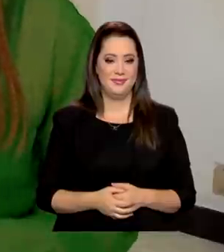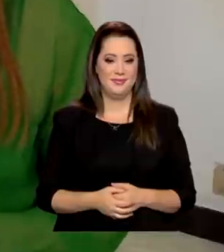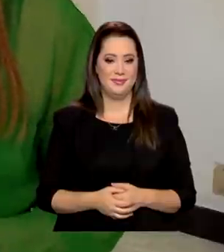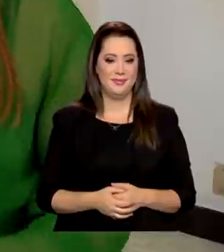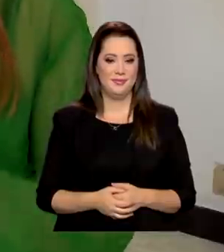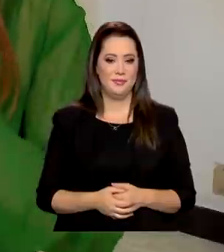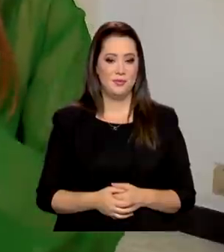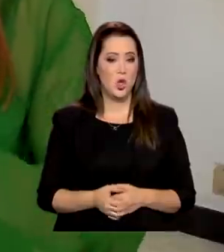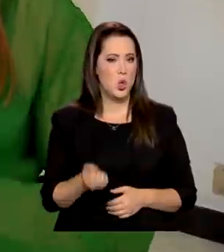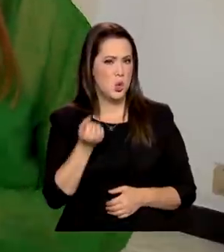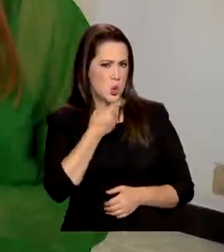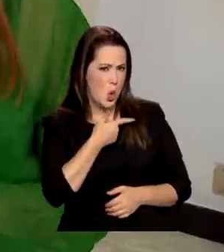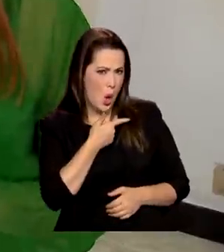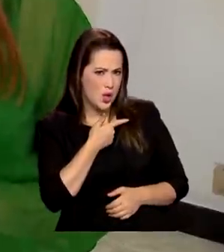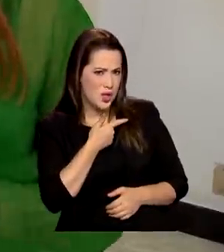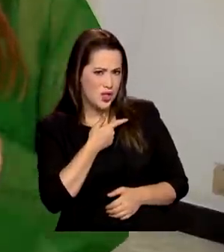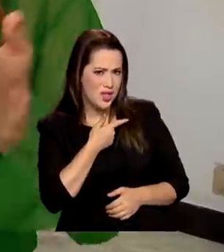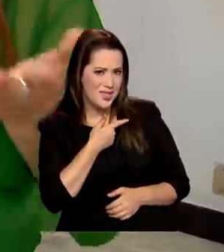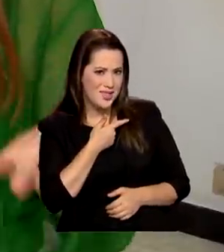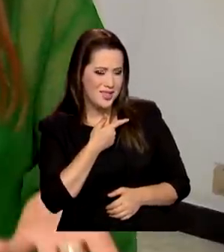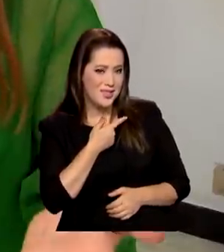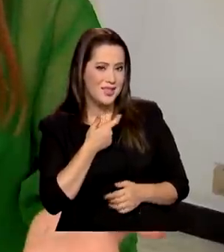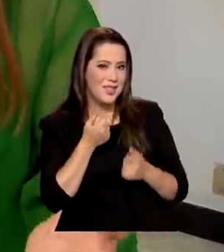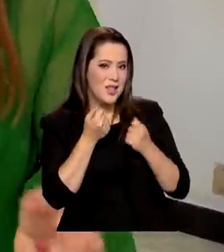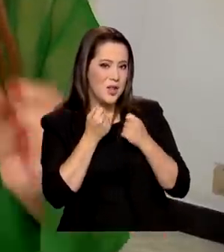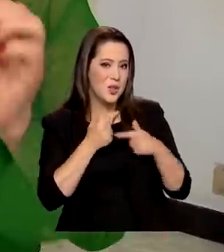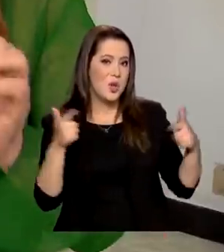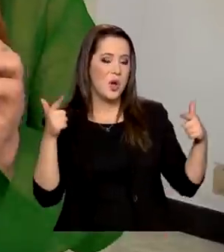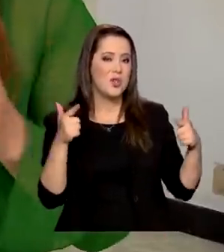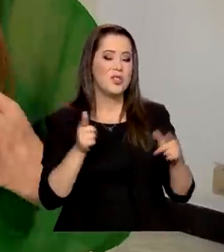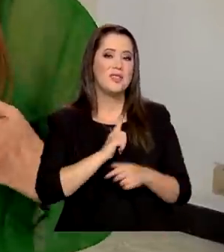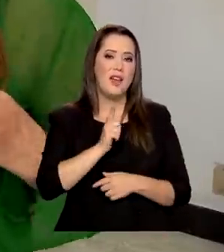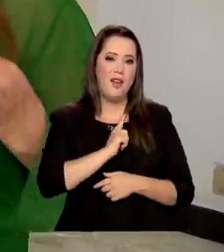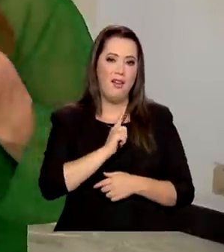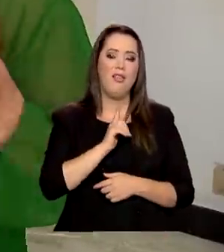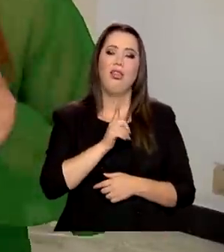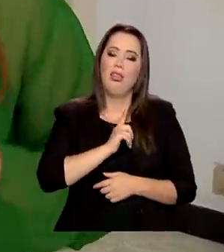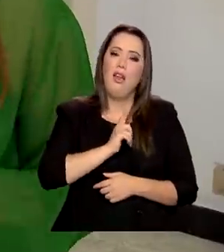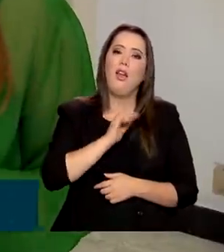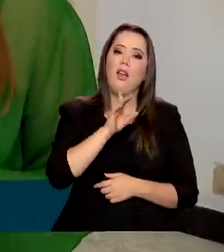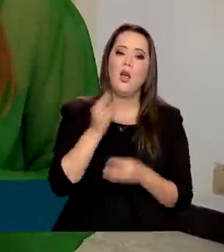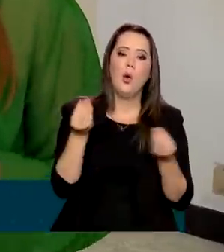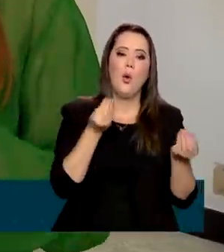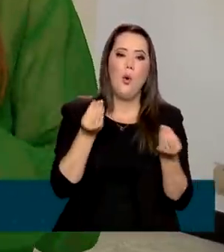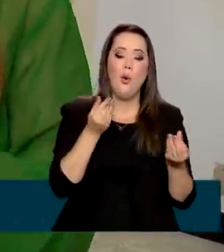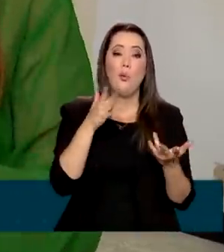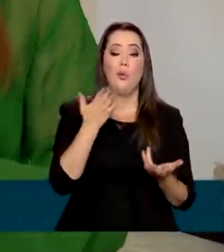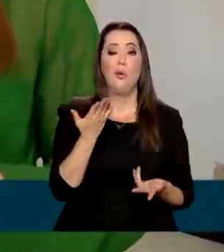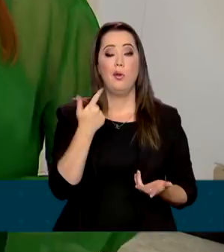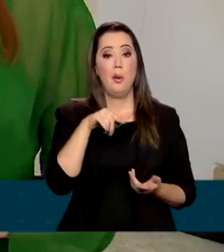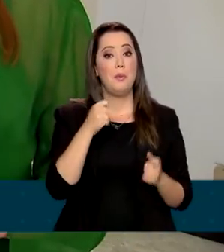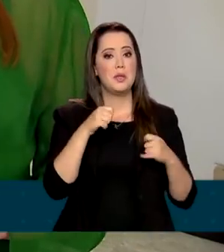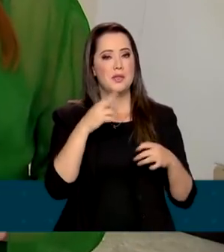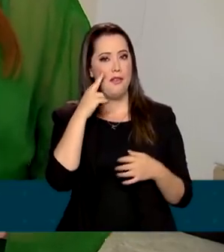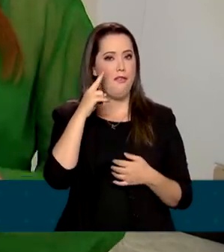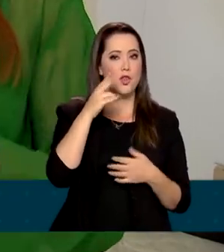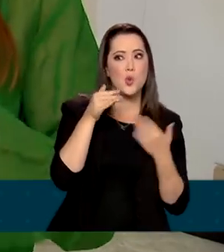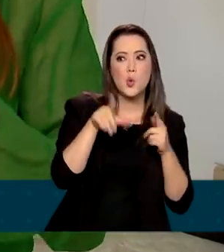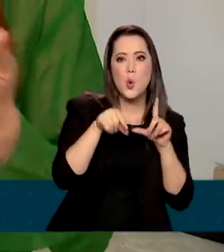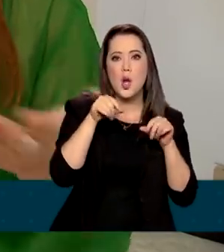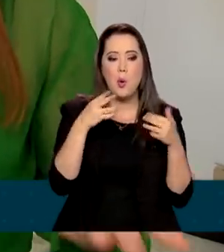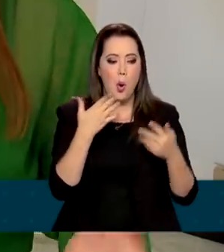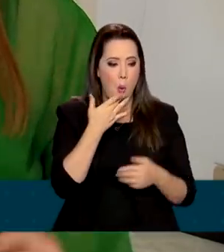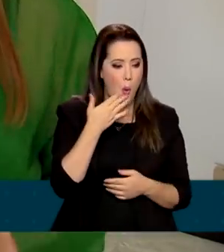Sorte tem quem acredita nela e para atraí-la vale até uma ajudinha na cor. Tudo isso na tentativa